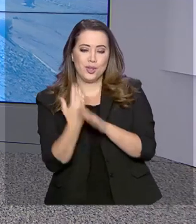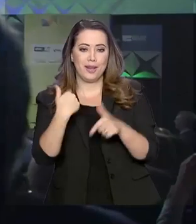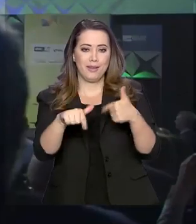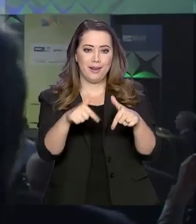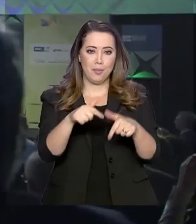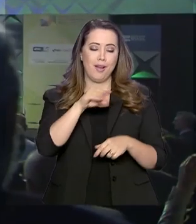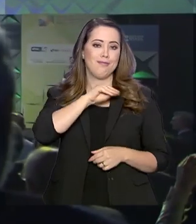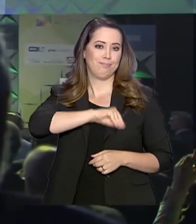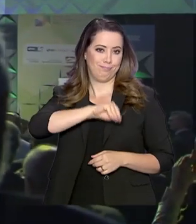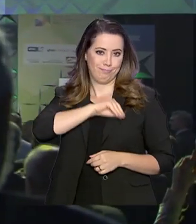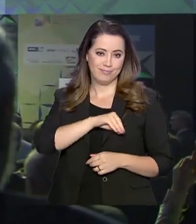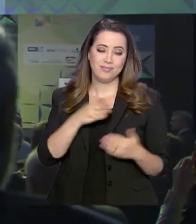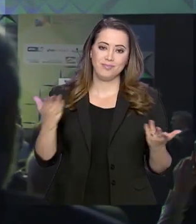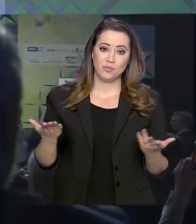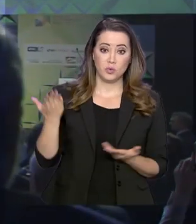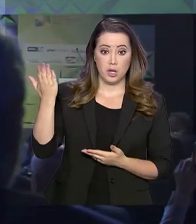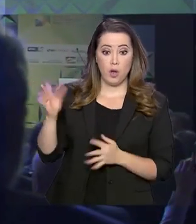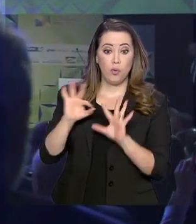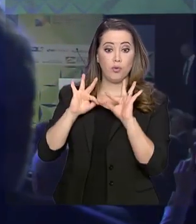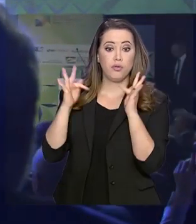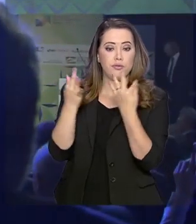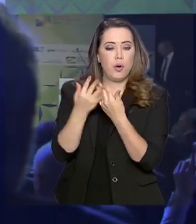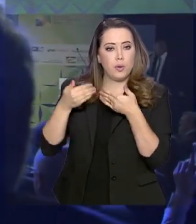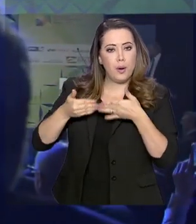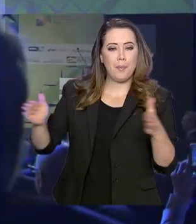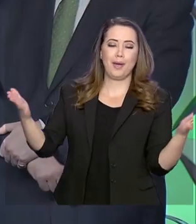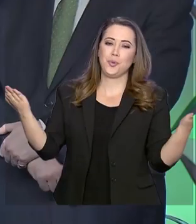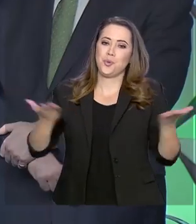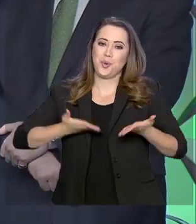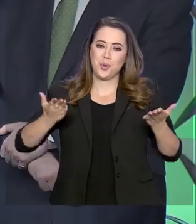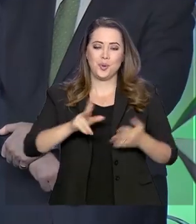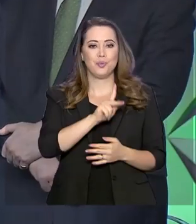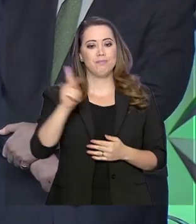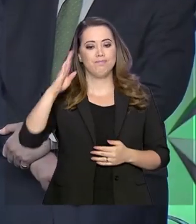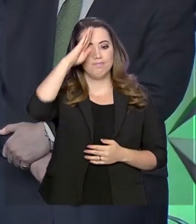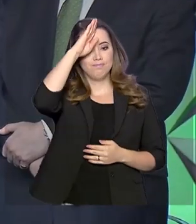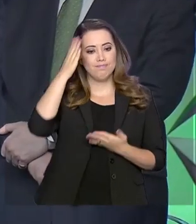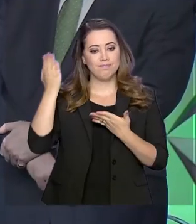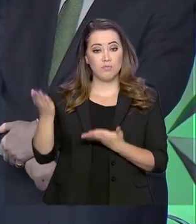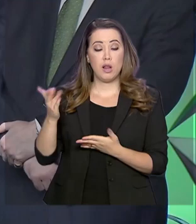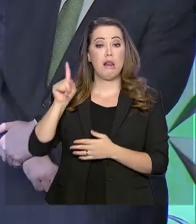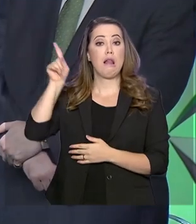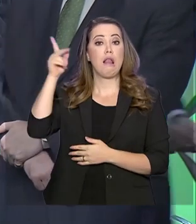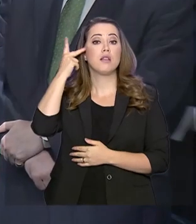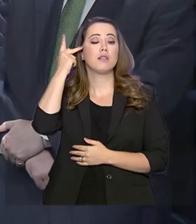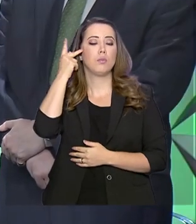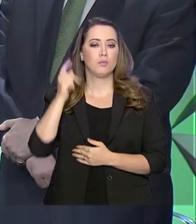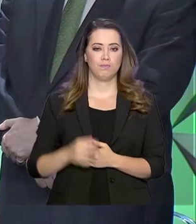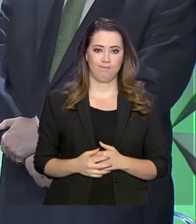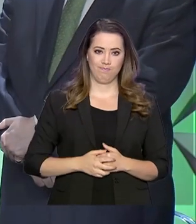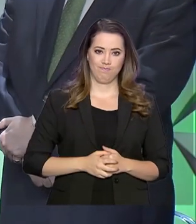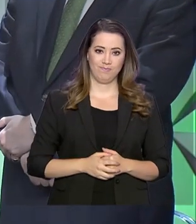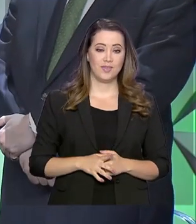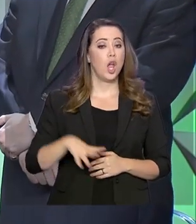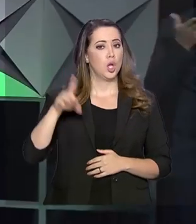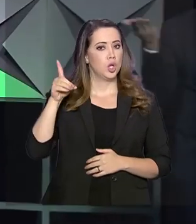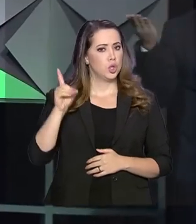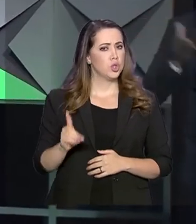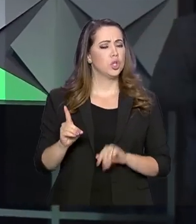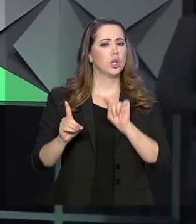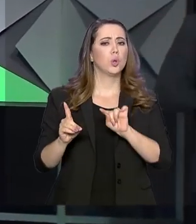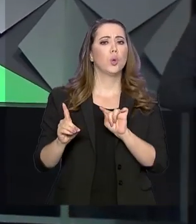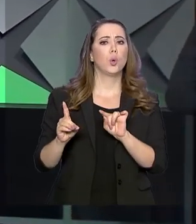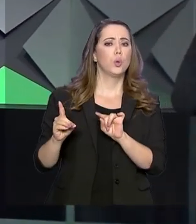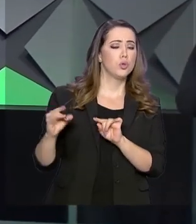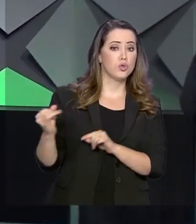Investimentos Brasil 2019, que foi aberto hoje pelo presidente Bolsonaro em São Paulo. Diretores executivos de